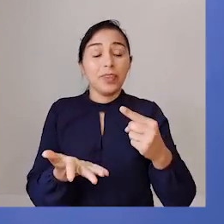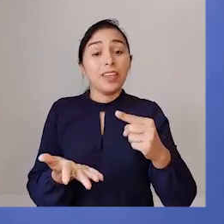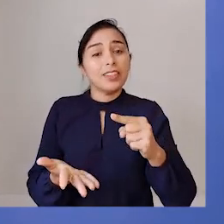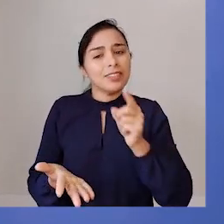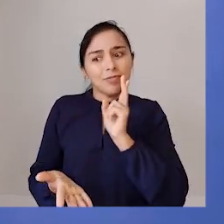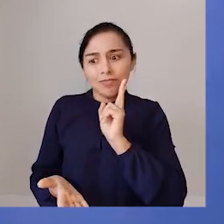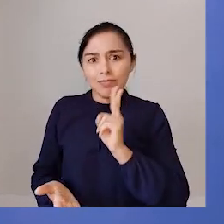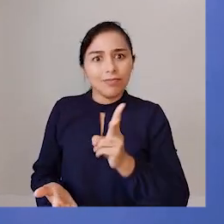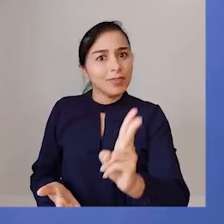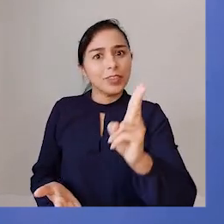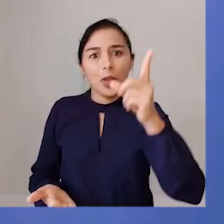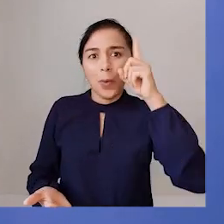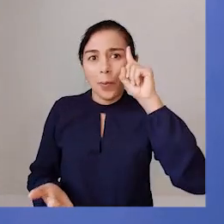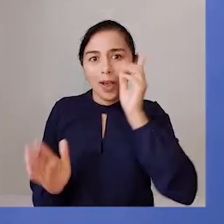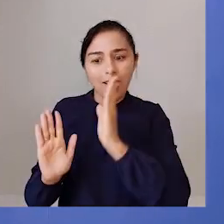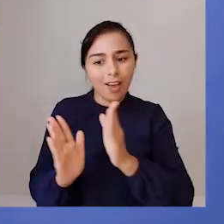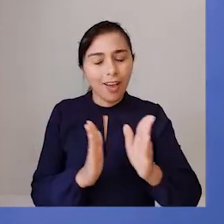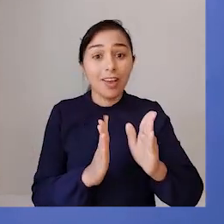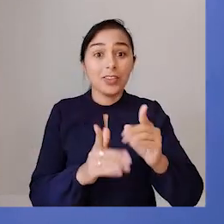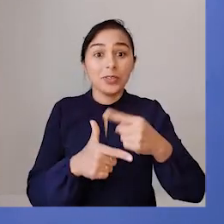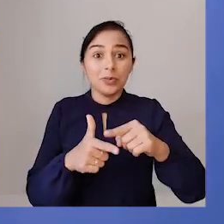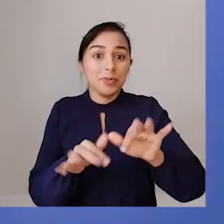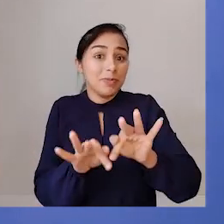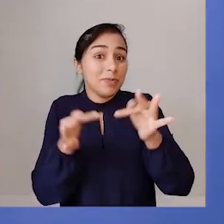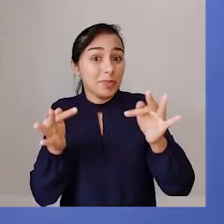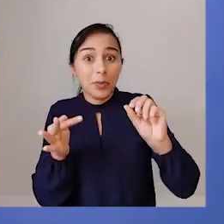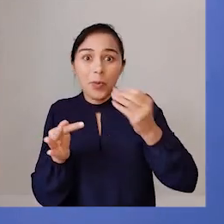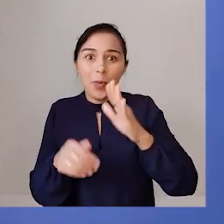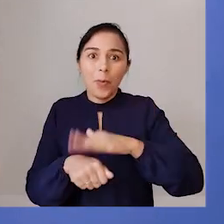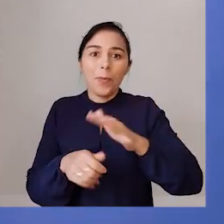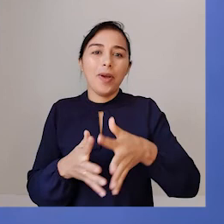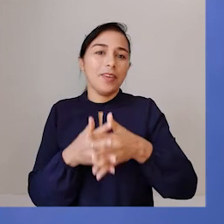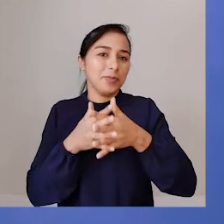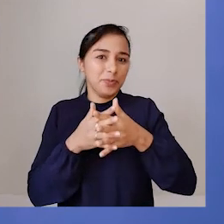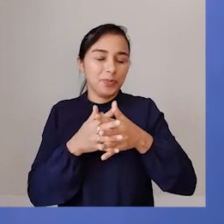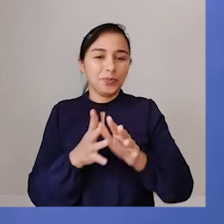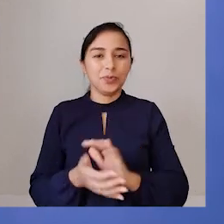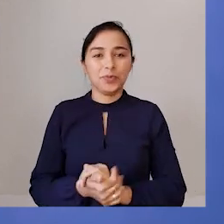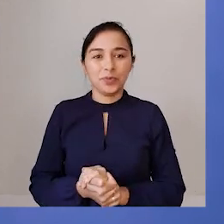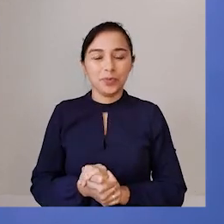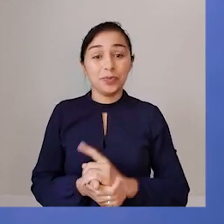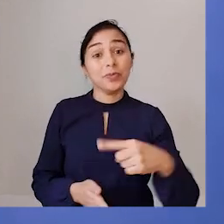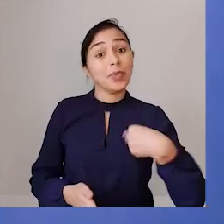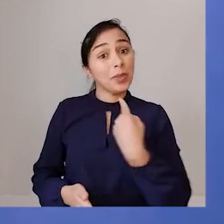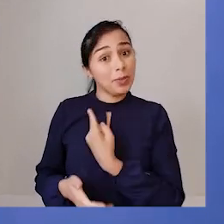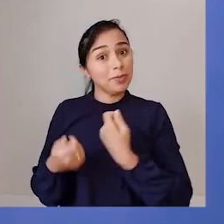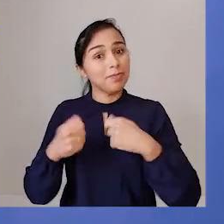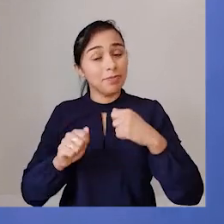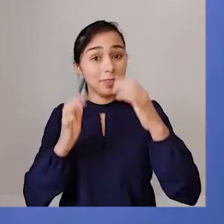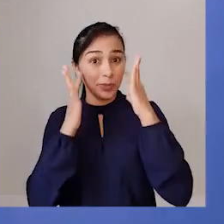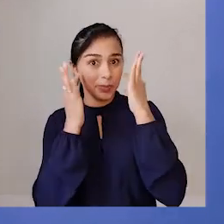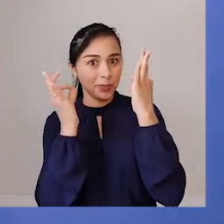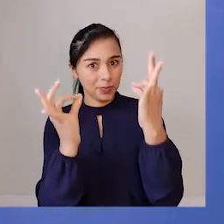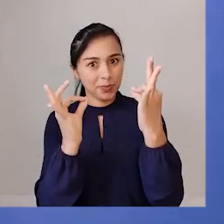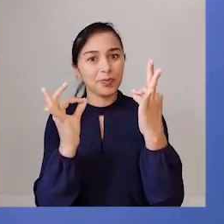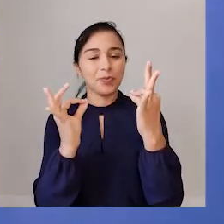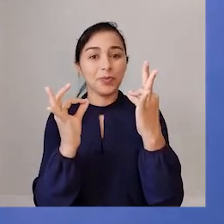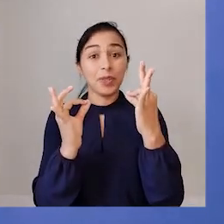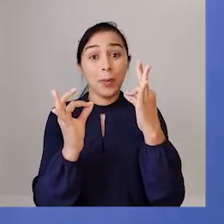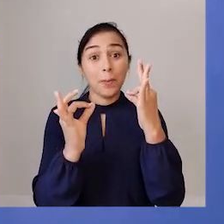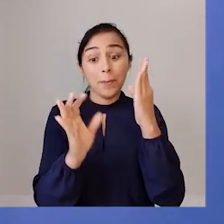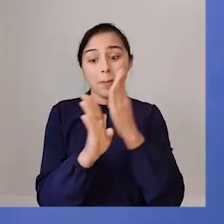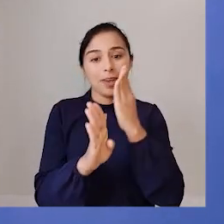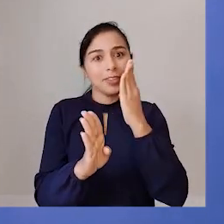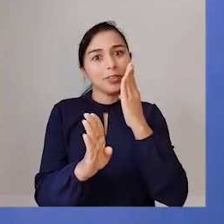no nosso dia a dia, dos problemas mais simples aos mais complexos. E nós só precisamos ter bastante atenção para